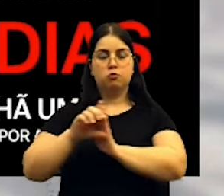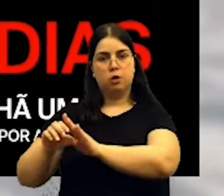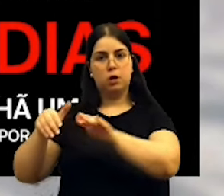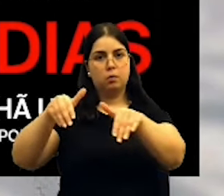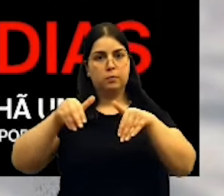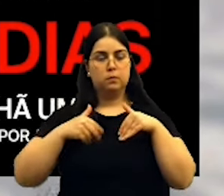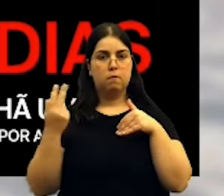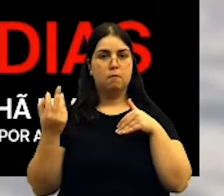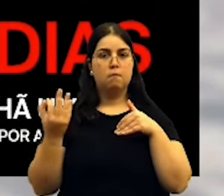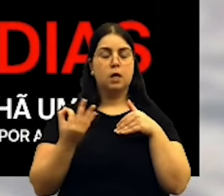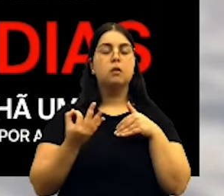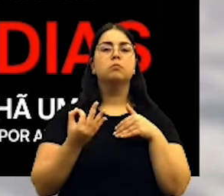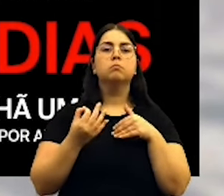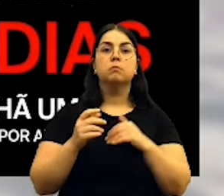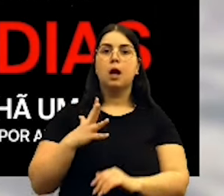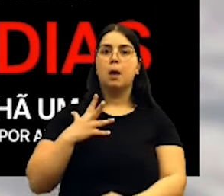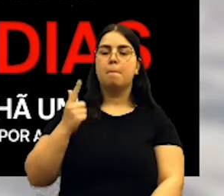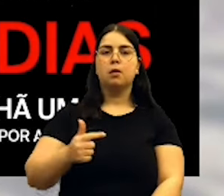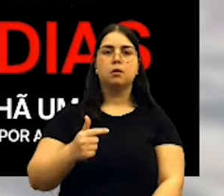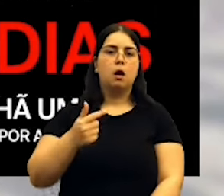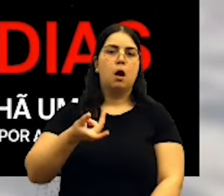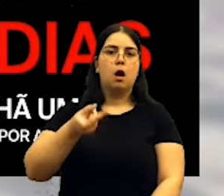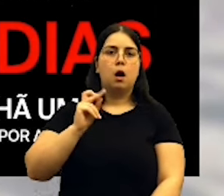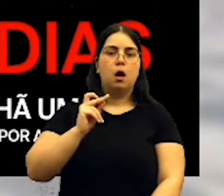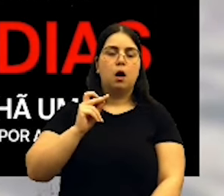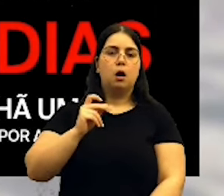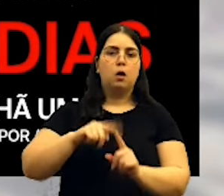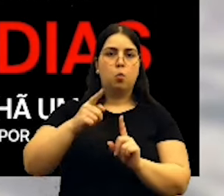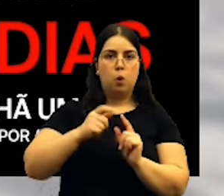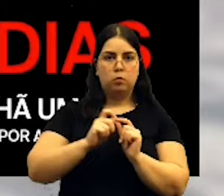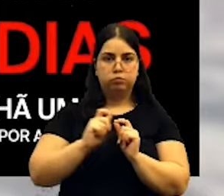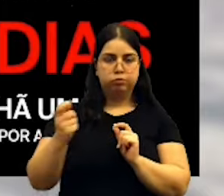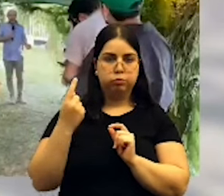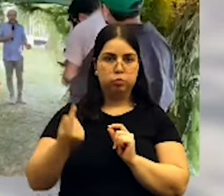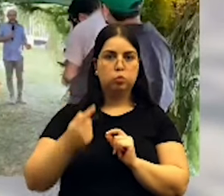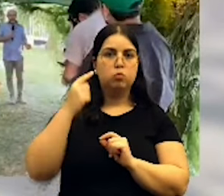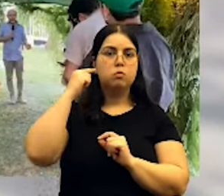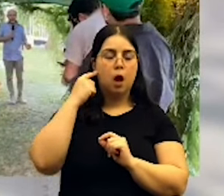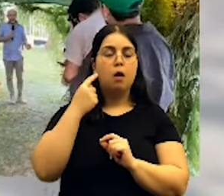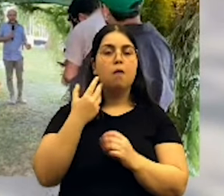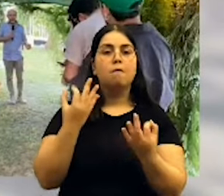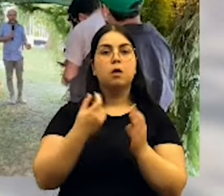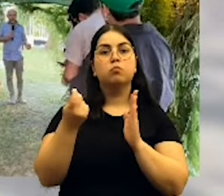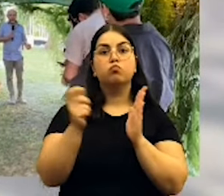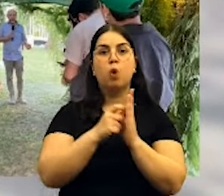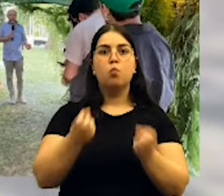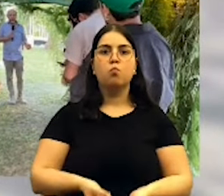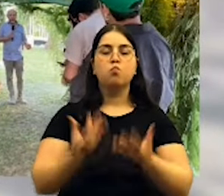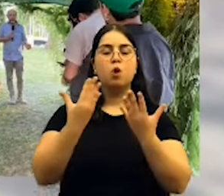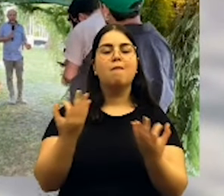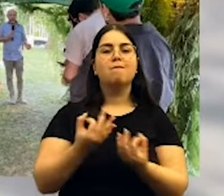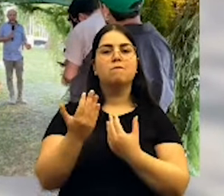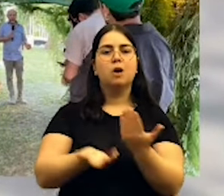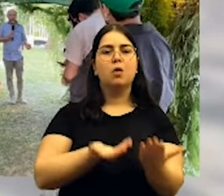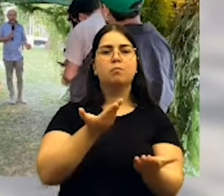faria amanhã um ano, portanto finalmente temos a proposta agendada. É uma proposta que nós já o ano passado tínhamos levado a